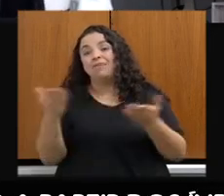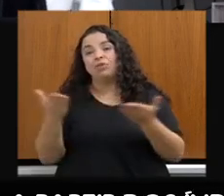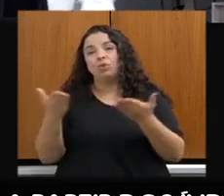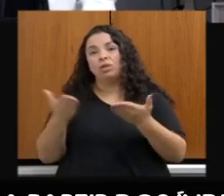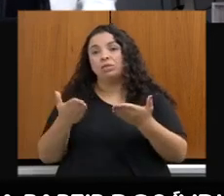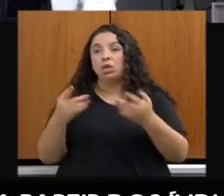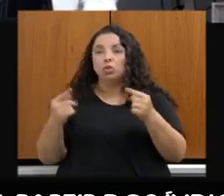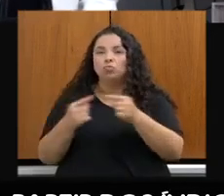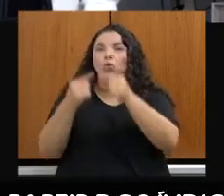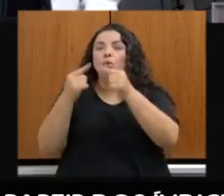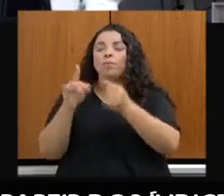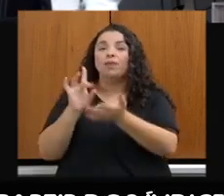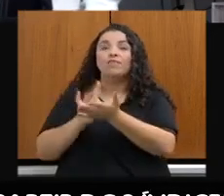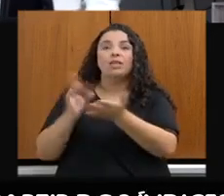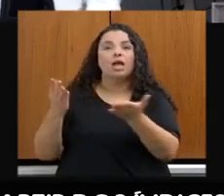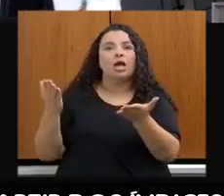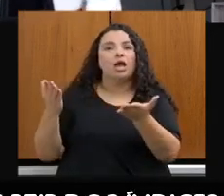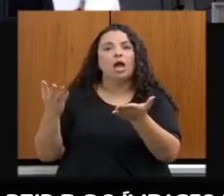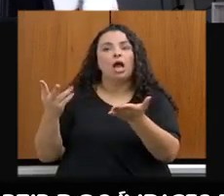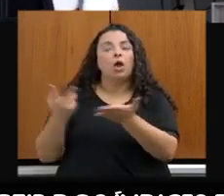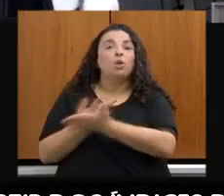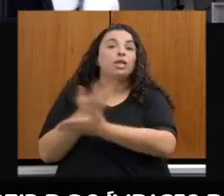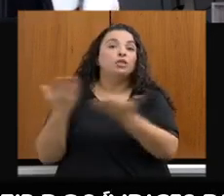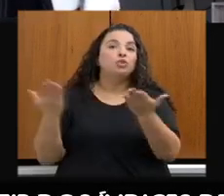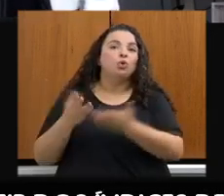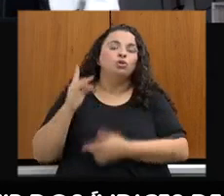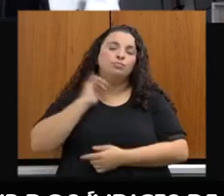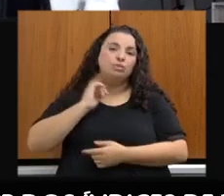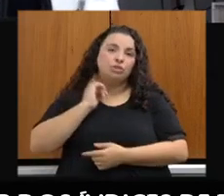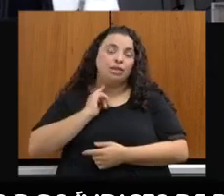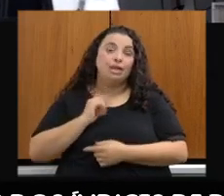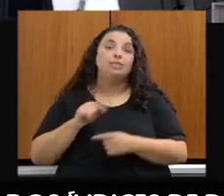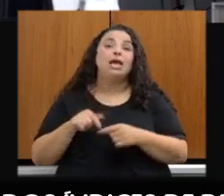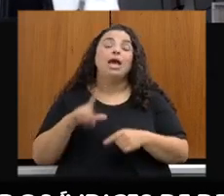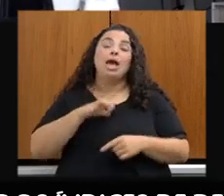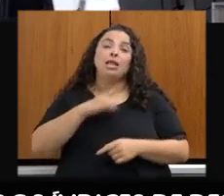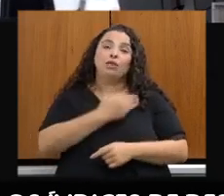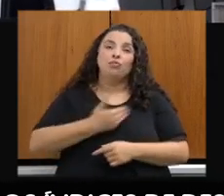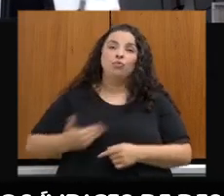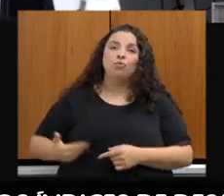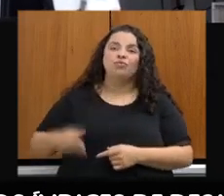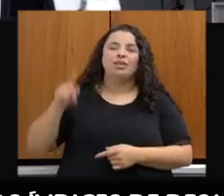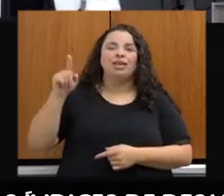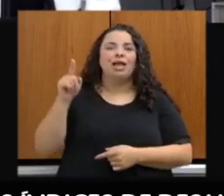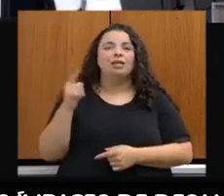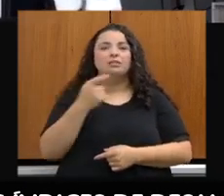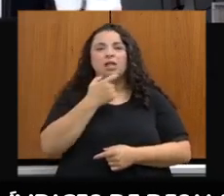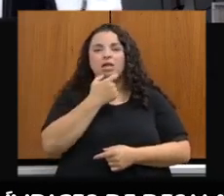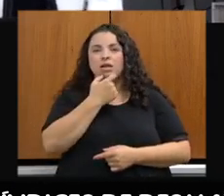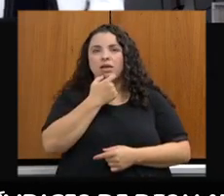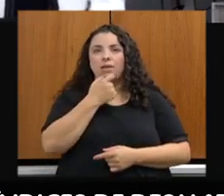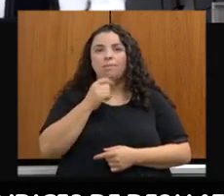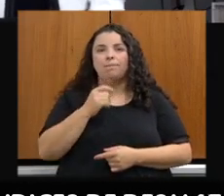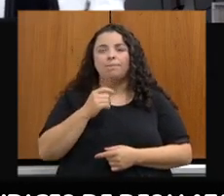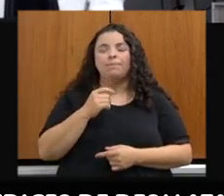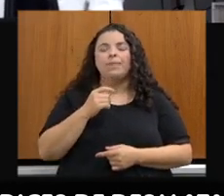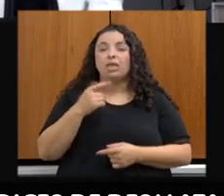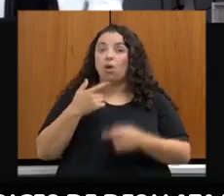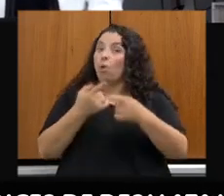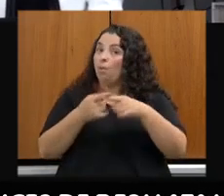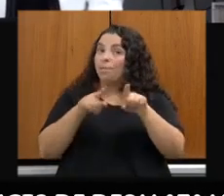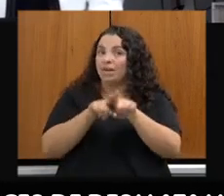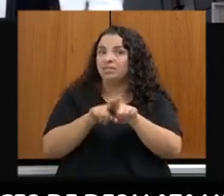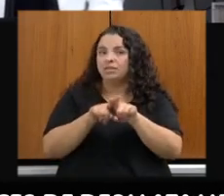atual do Estado de Minas Gerais. E, junto com o governo britânico, especialmente, que tem sido um grande parceiro, nós estamos